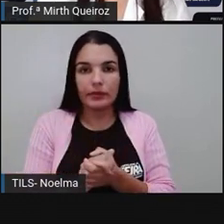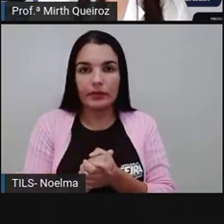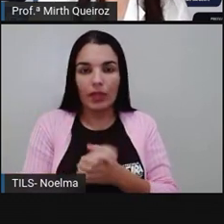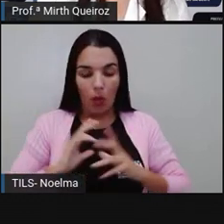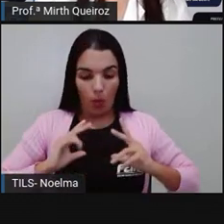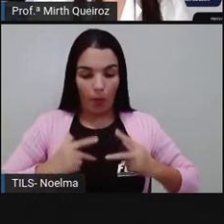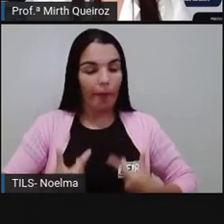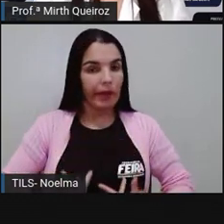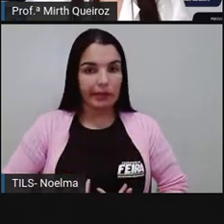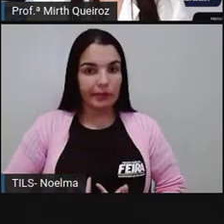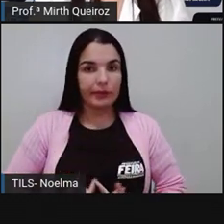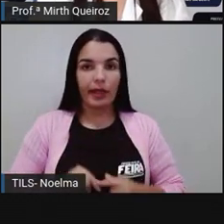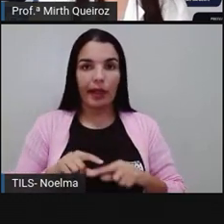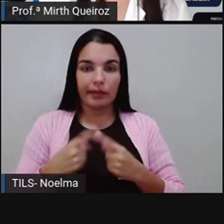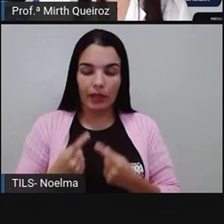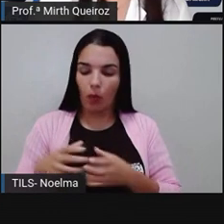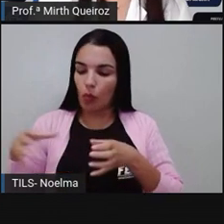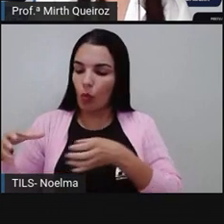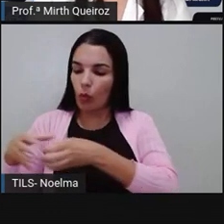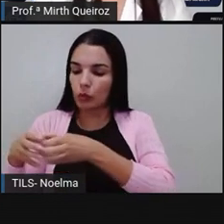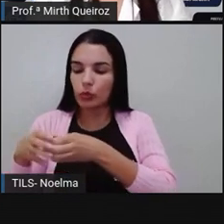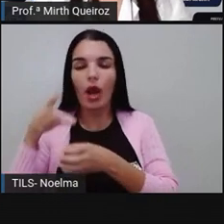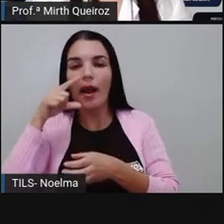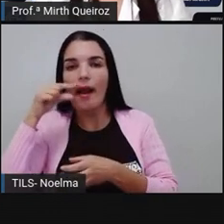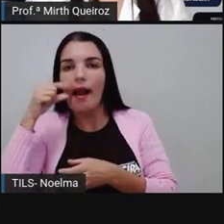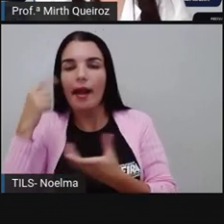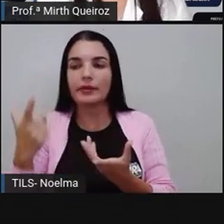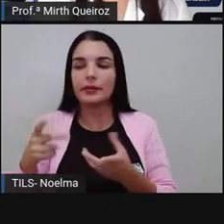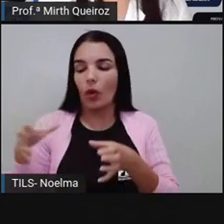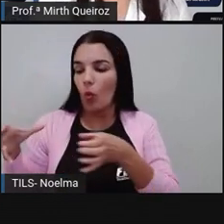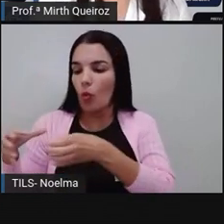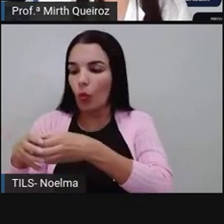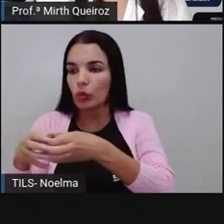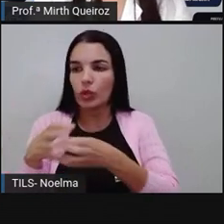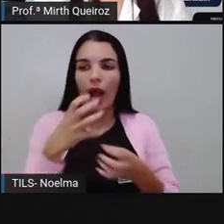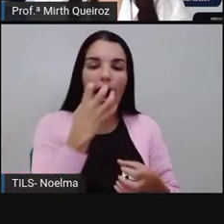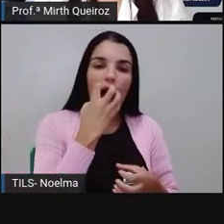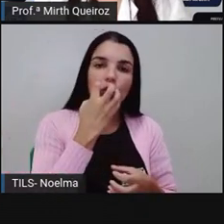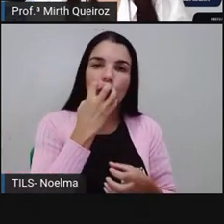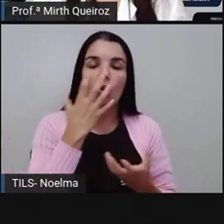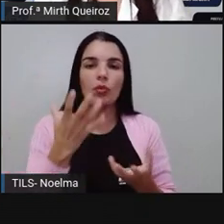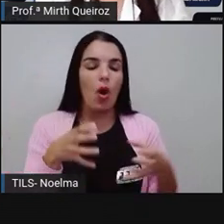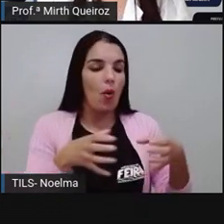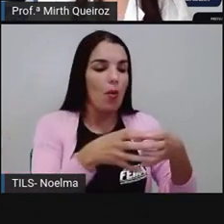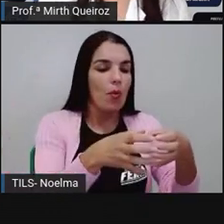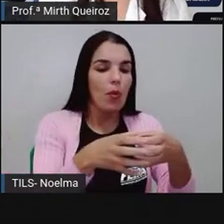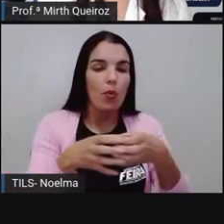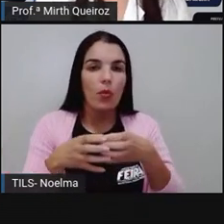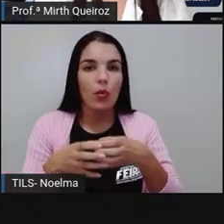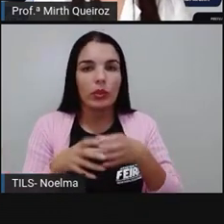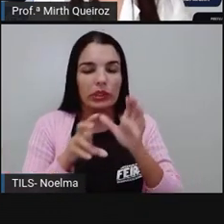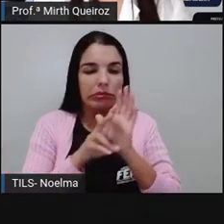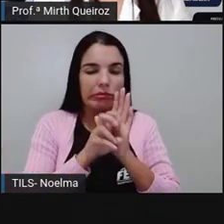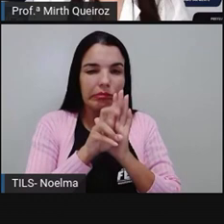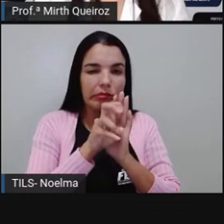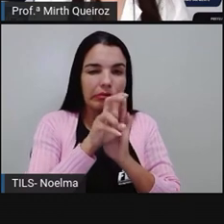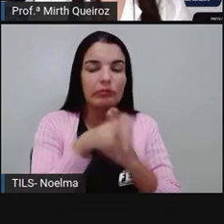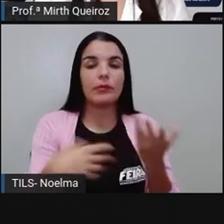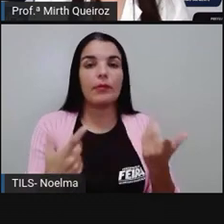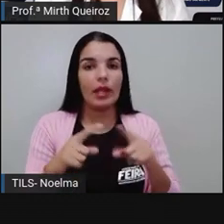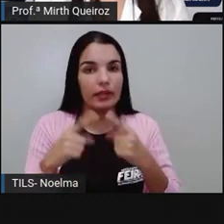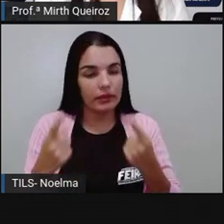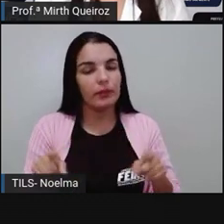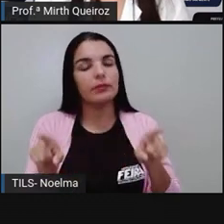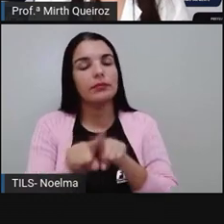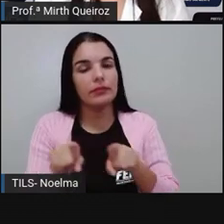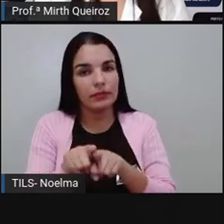conjunto de humanos, um conjunto de gatos, um conjunto de cachorros, um conjunto de fungos, né? Aí nós